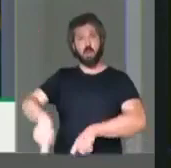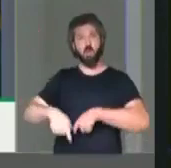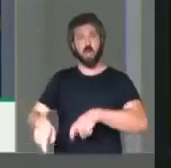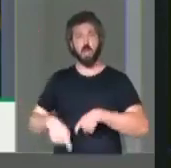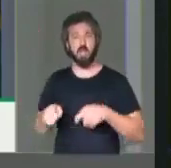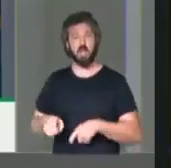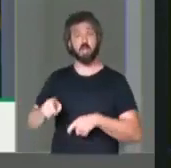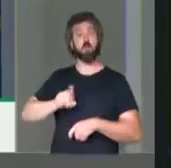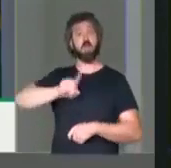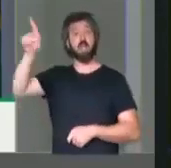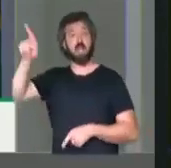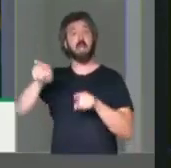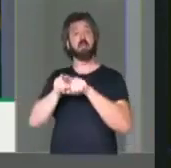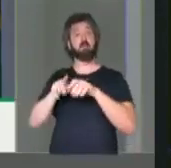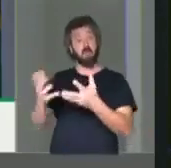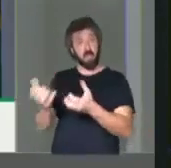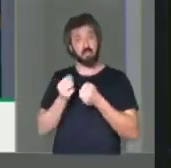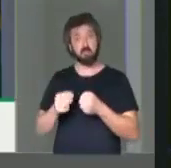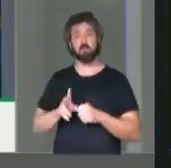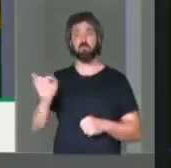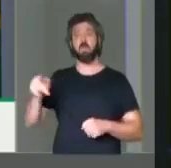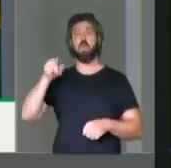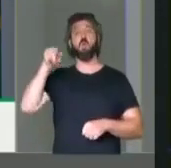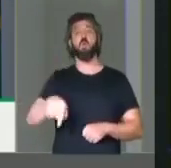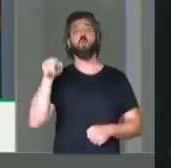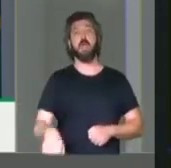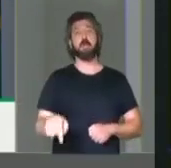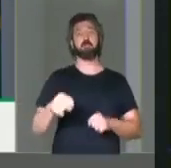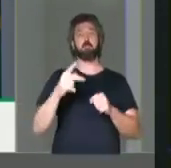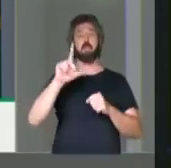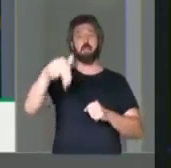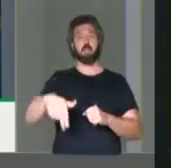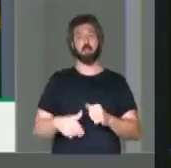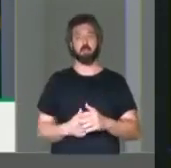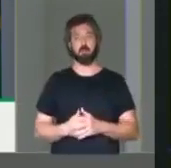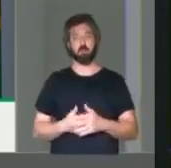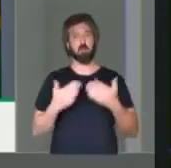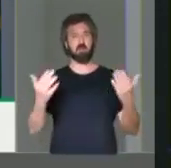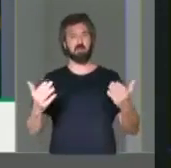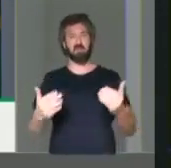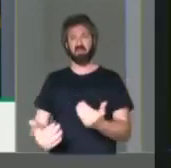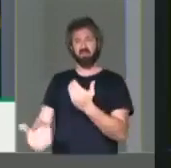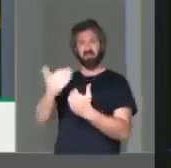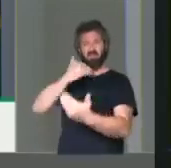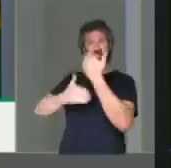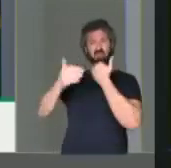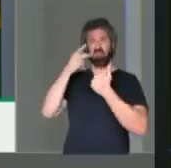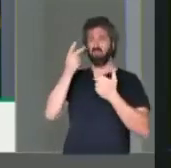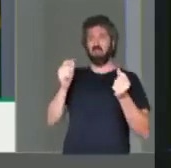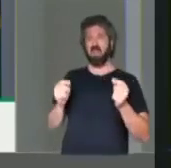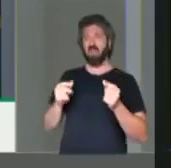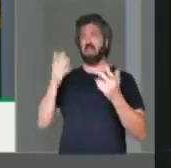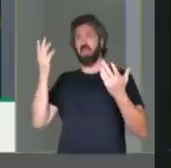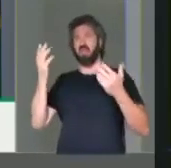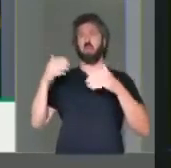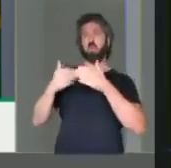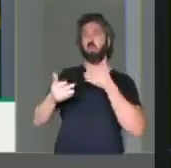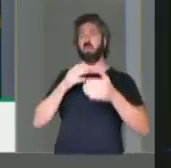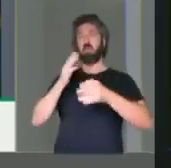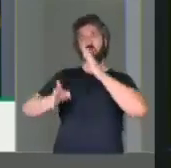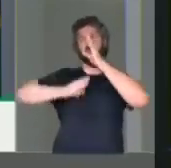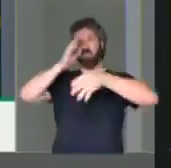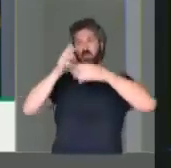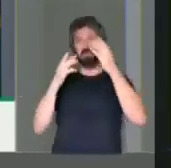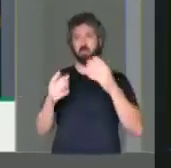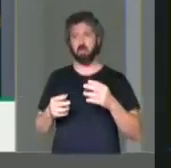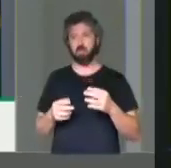para o homem do campo, que também vai ser beneficiado com este PLN. Então, não venham me dizer aqui ou fazer qualquer tipo de